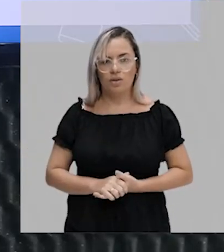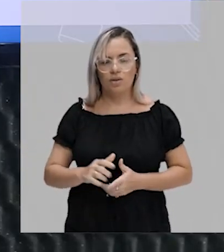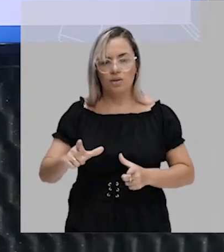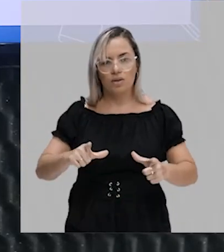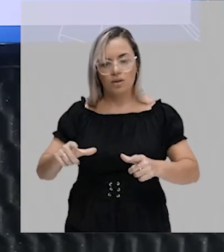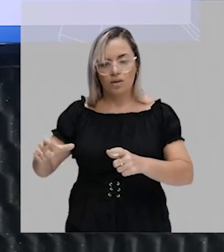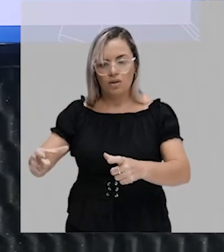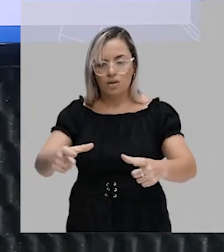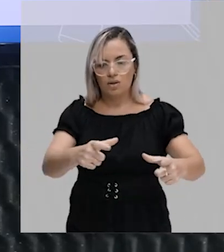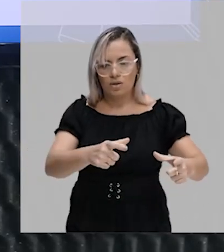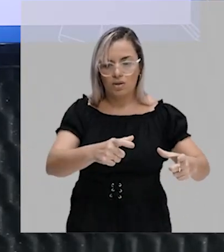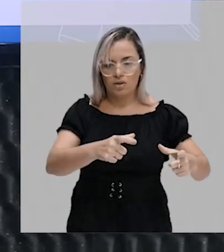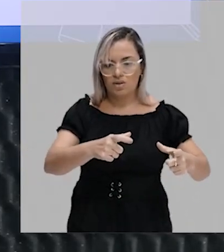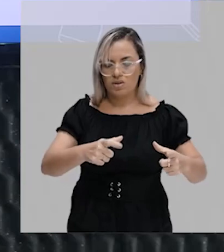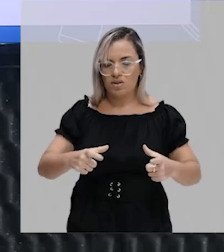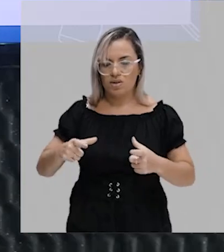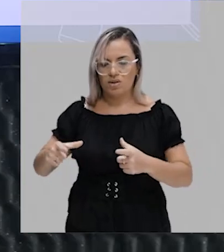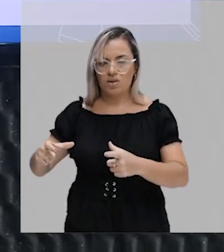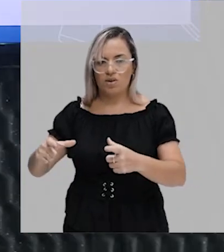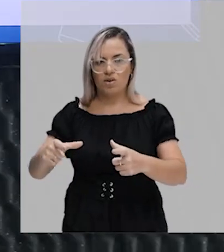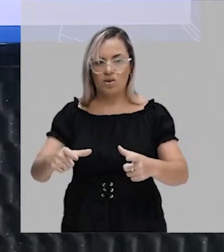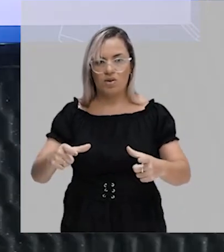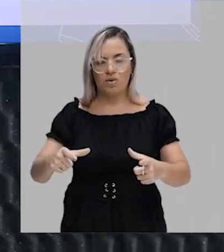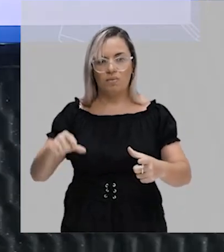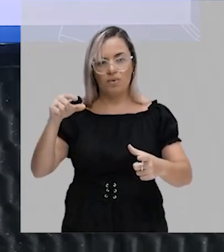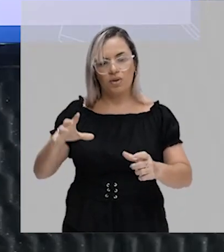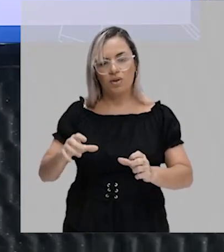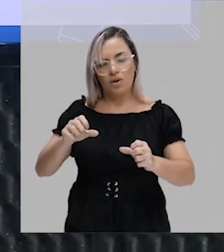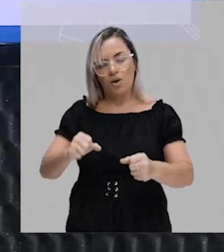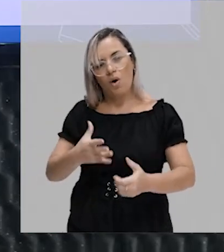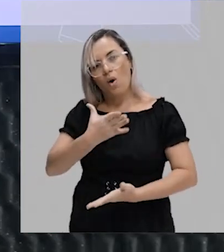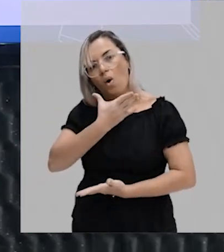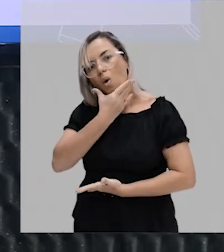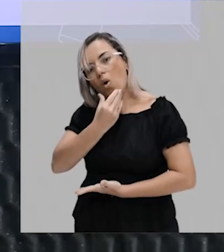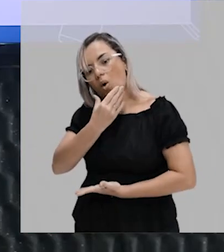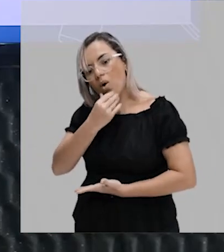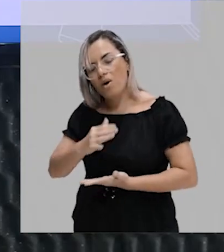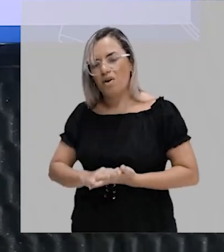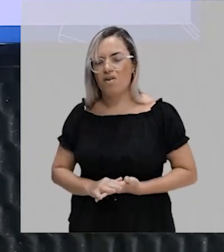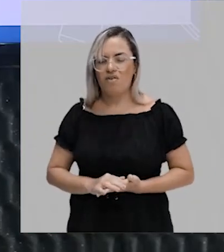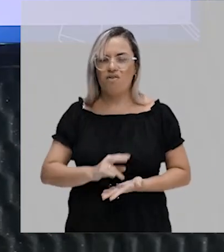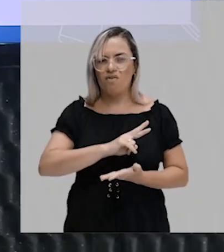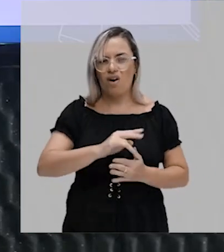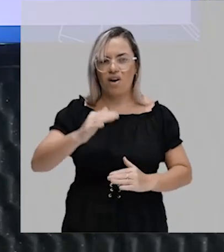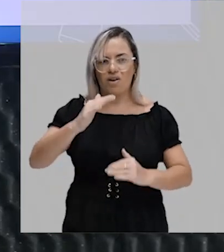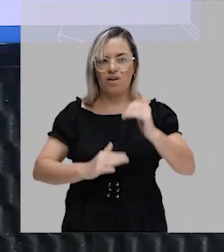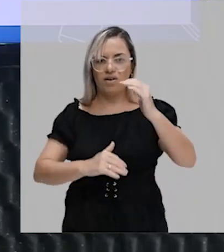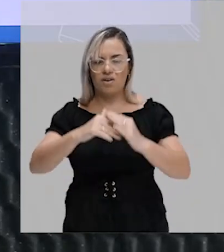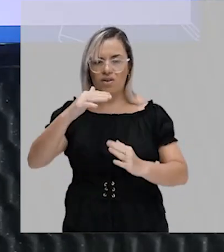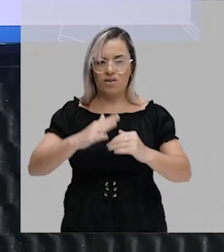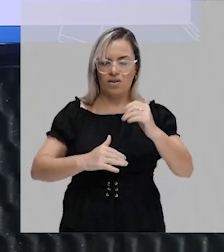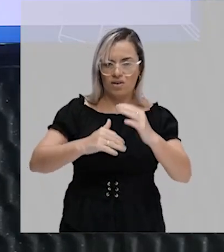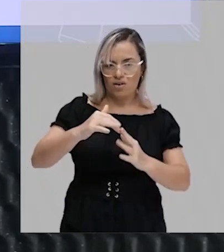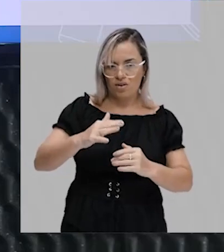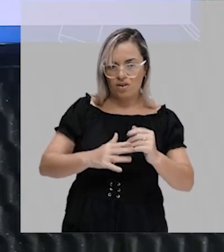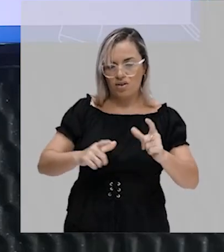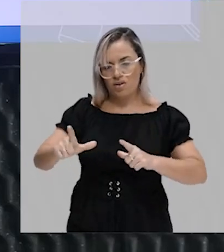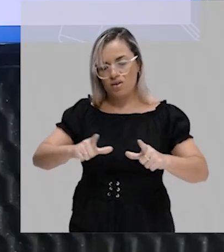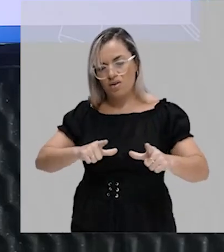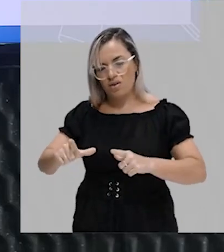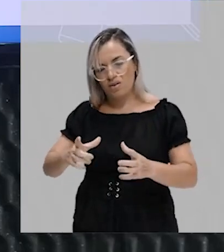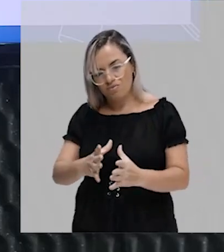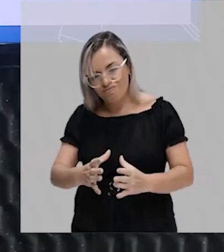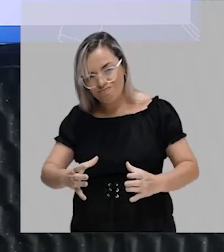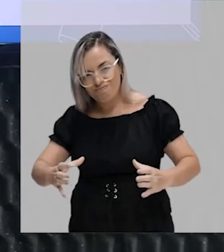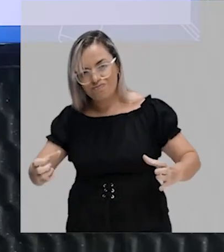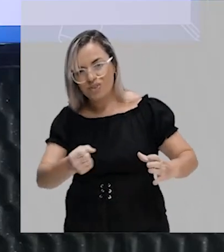de trabalho que são dominados quase que inteiramente pelos homens. Então, existem muitas profissões, muitas funções, onde você vê uma grande